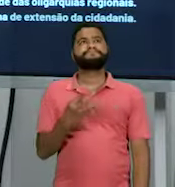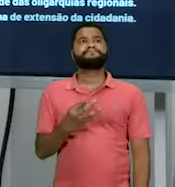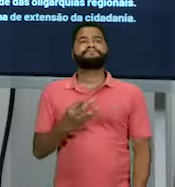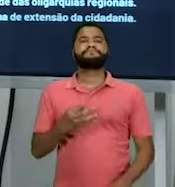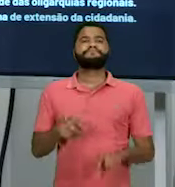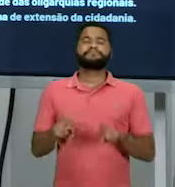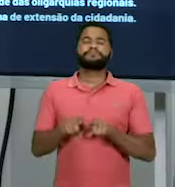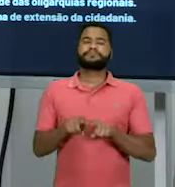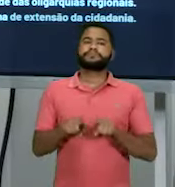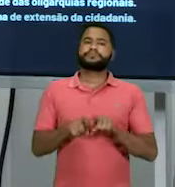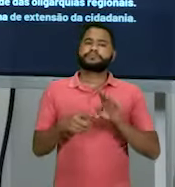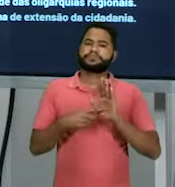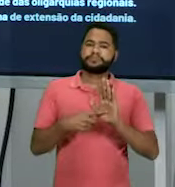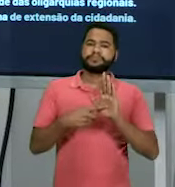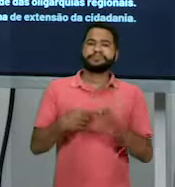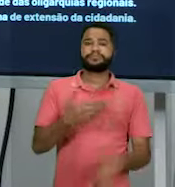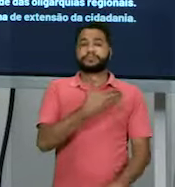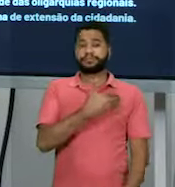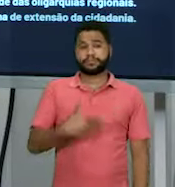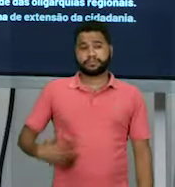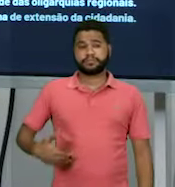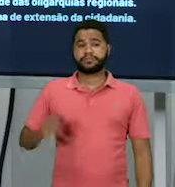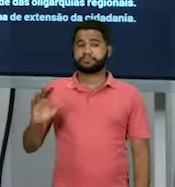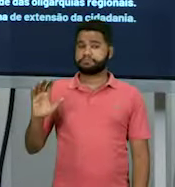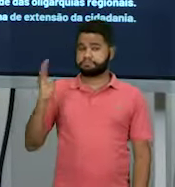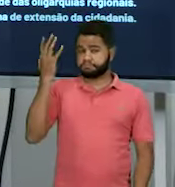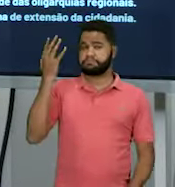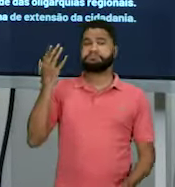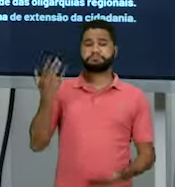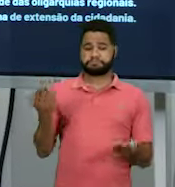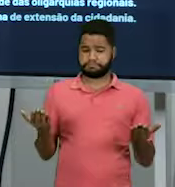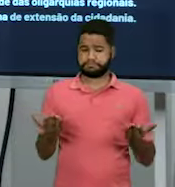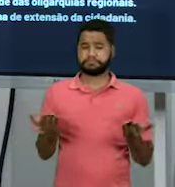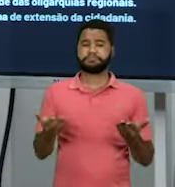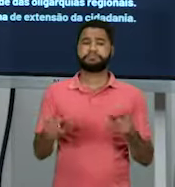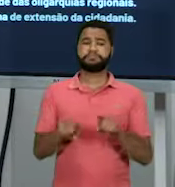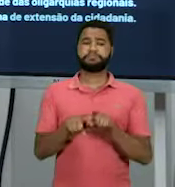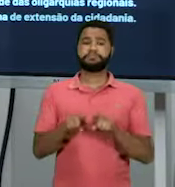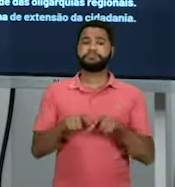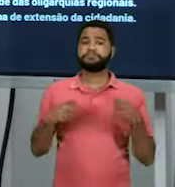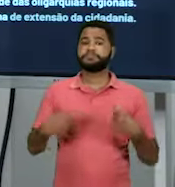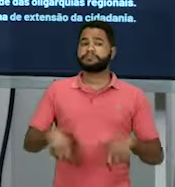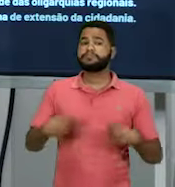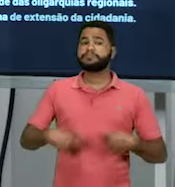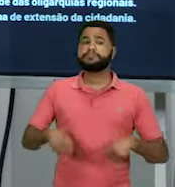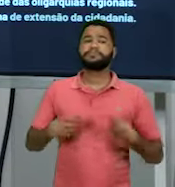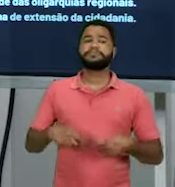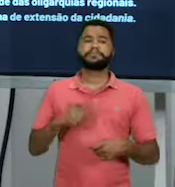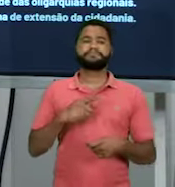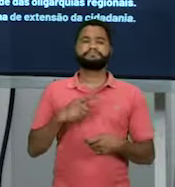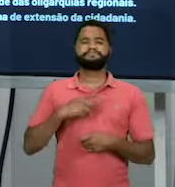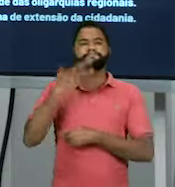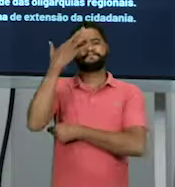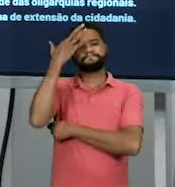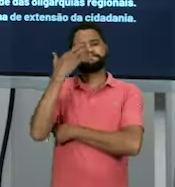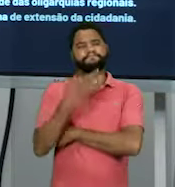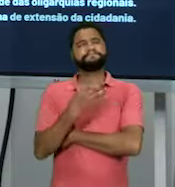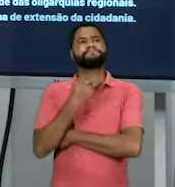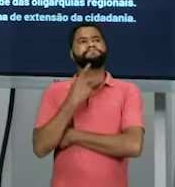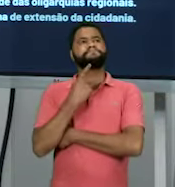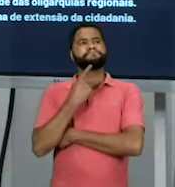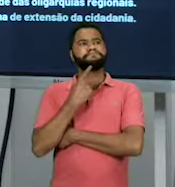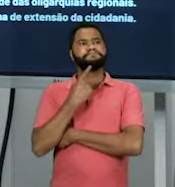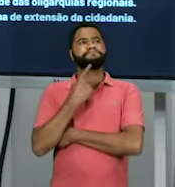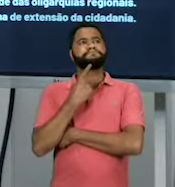propaganda do governo, e isso acontece nos dias de hoje também. Nós precisamos de ter esse discernimento, de compreender